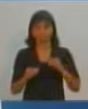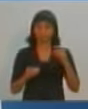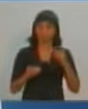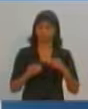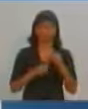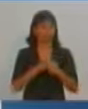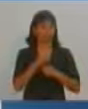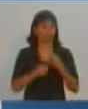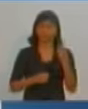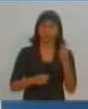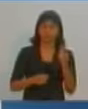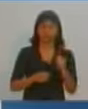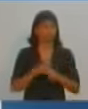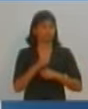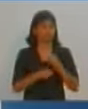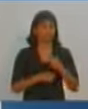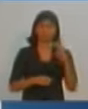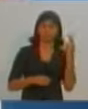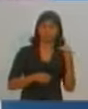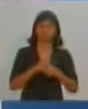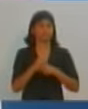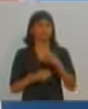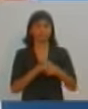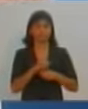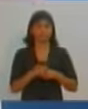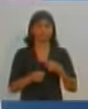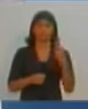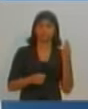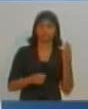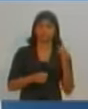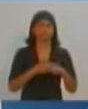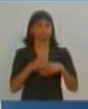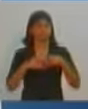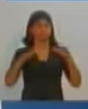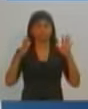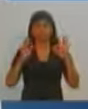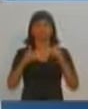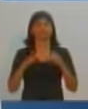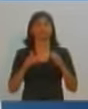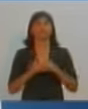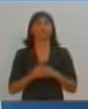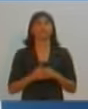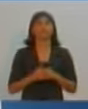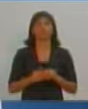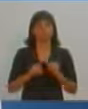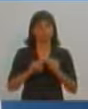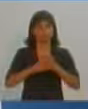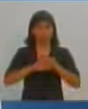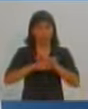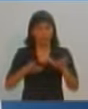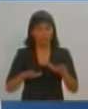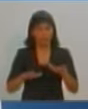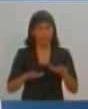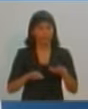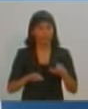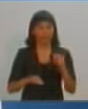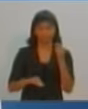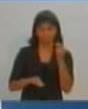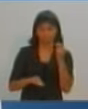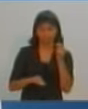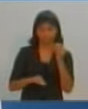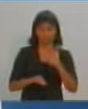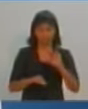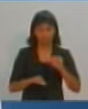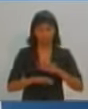dois anos, três anos. Isso aí é irrelevante. Tenho um ano, dois anos, quando você quiser eu tenho, tá? Eu vou combater a corrupção na cidade. Você quer saber dos